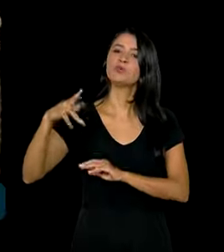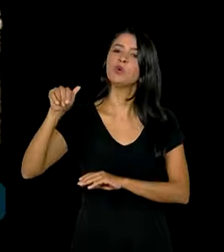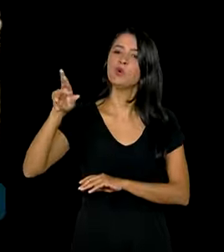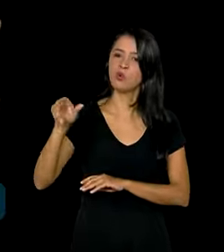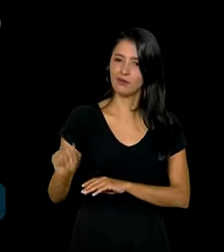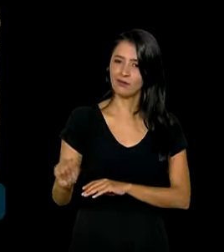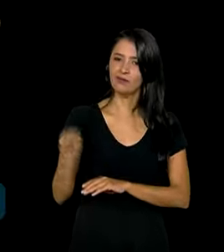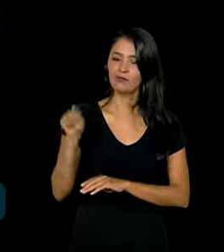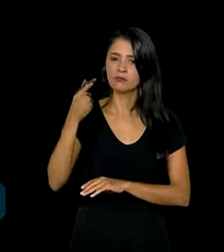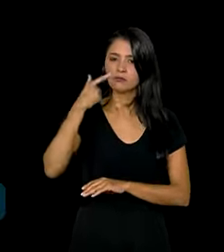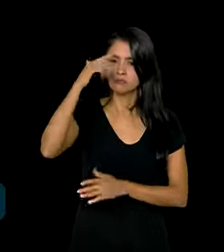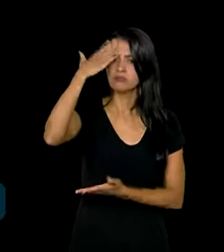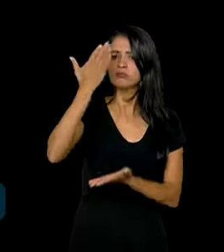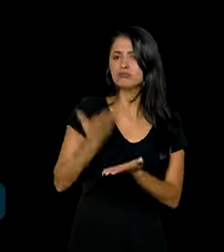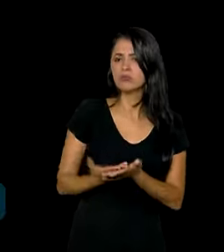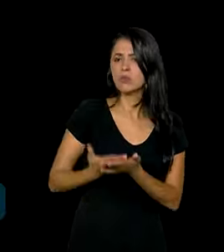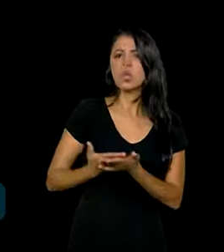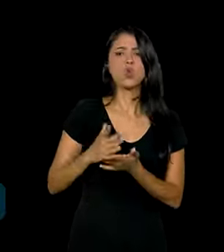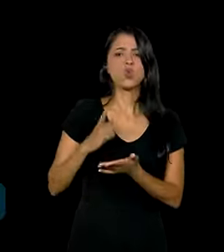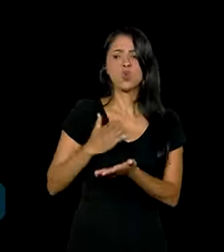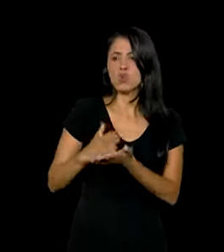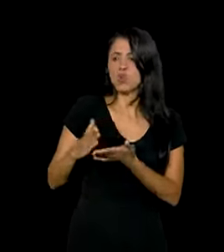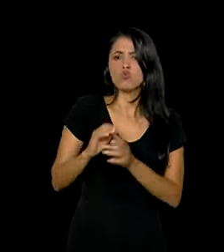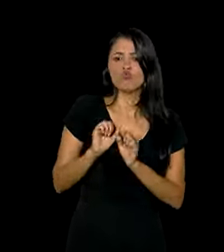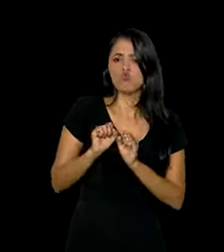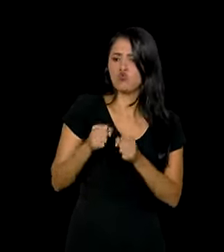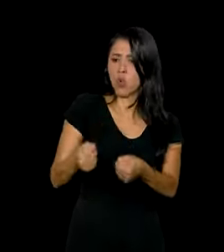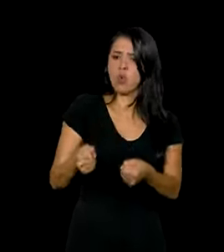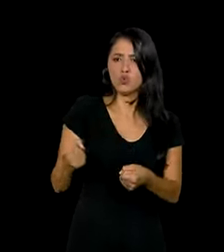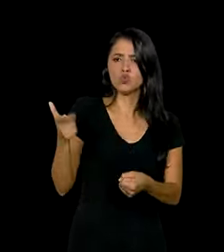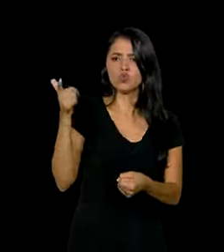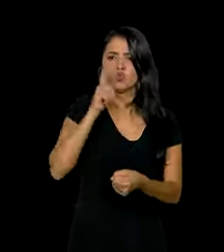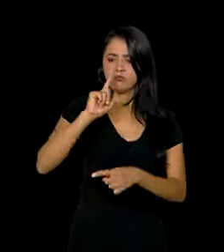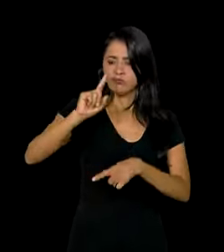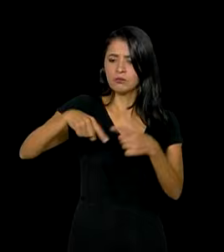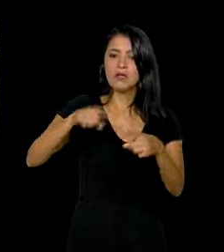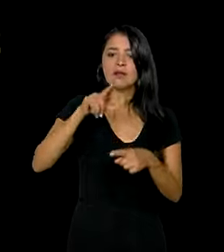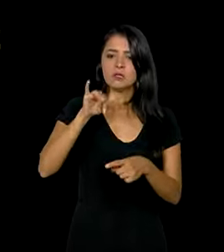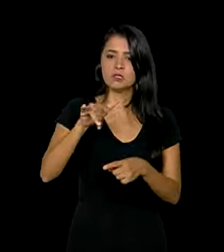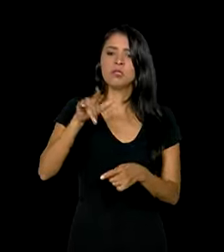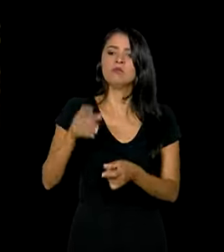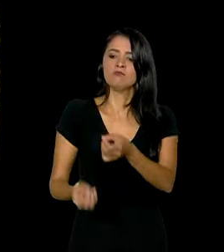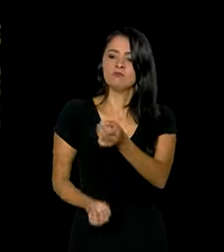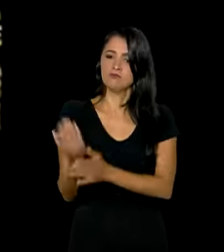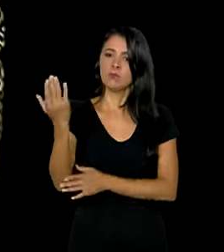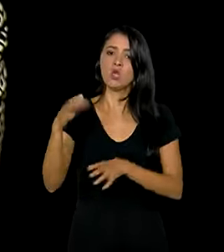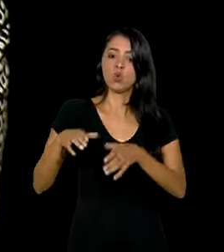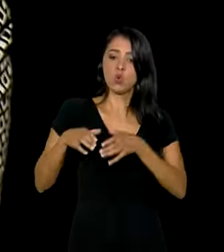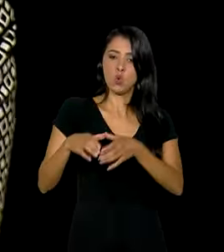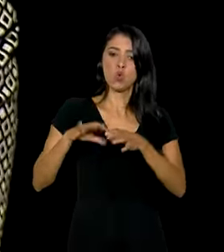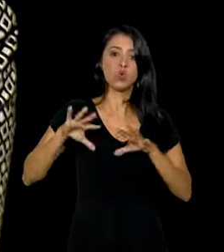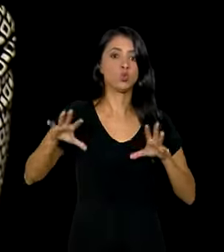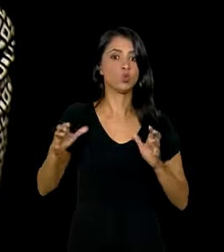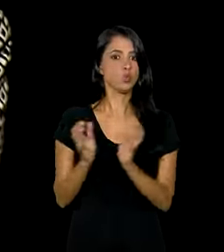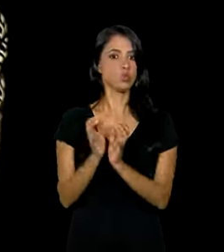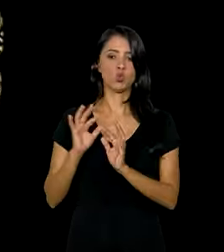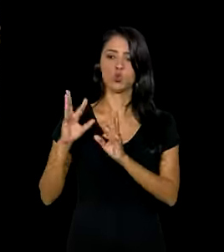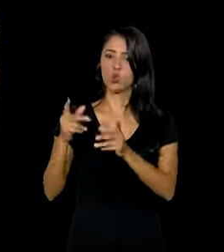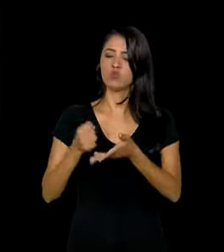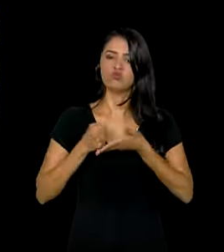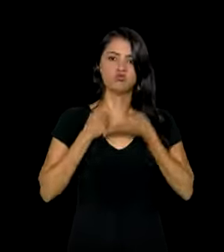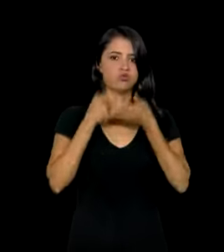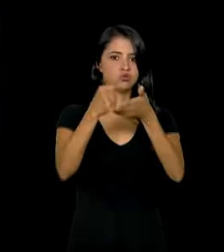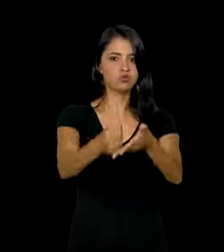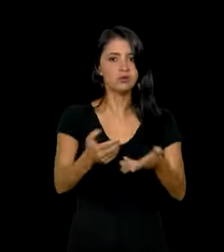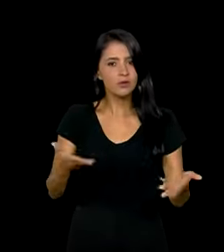Acreditamos que qualquer iniciativa só terá sucesso se forem criadas de maneira verdadeiramente coletiva. Queremos que hoje